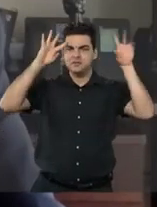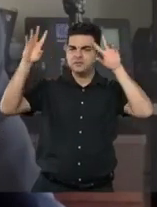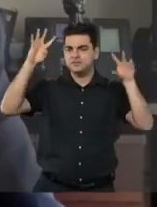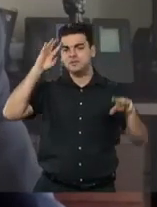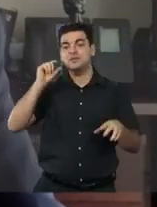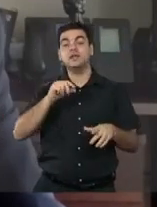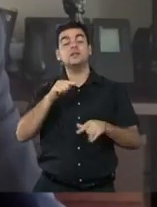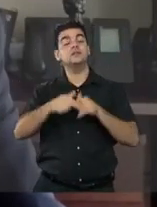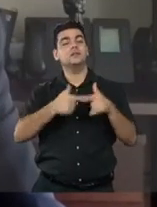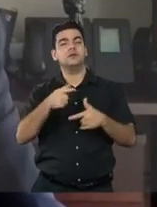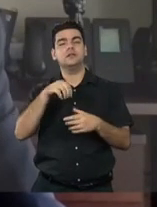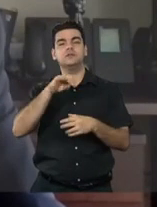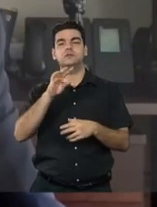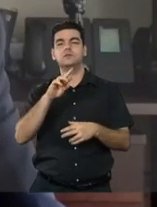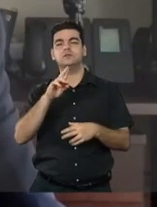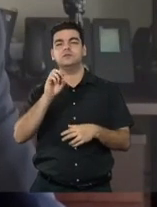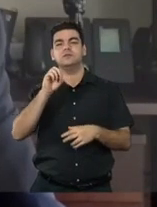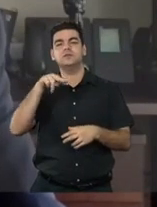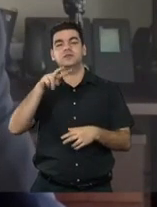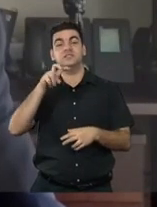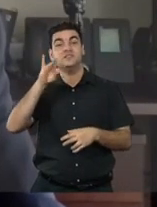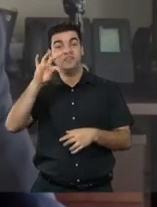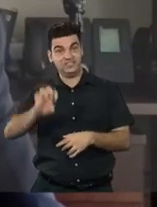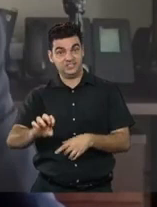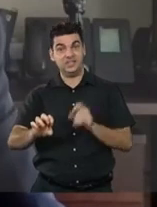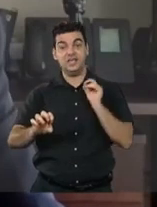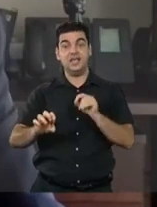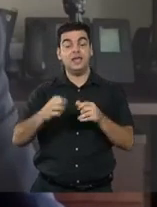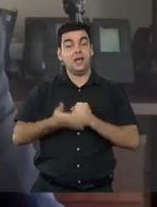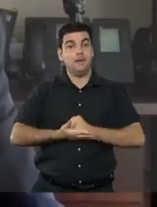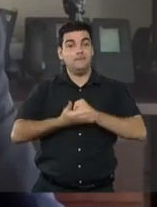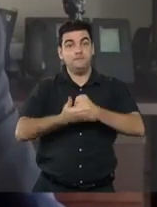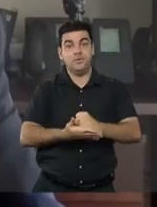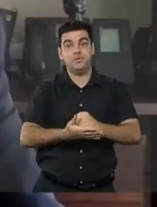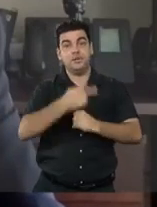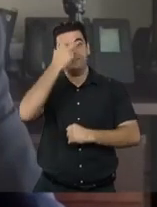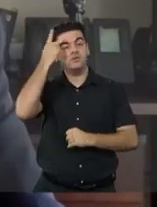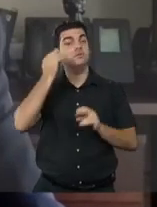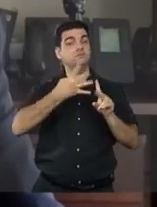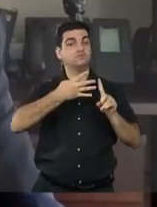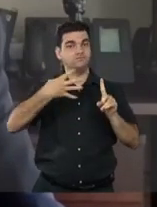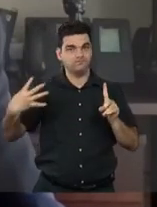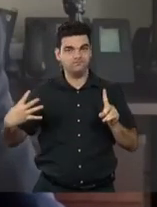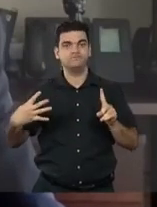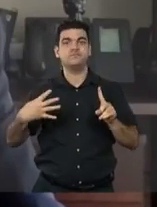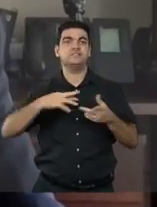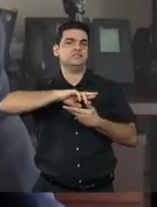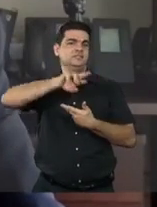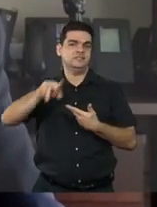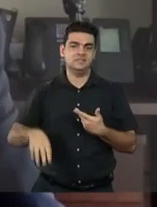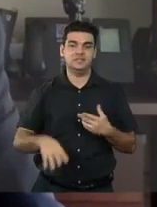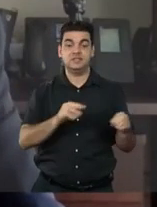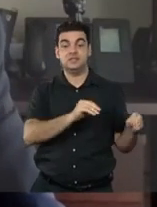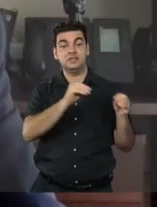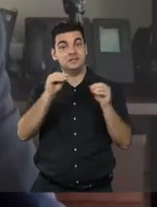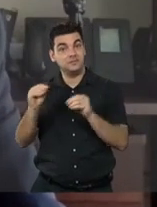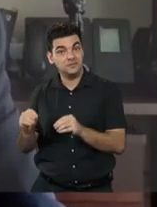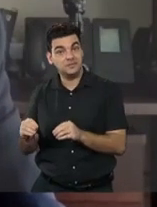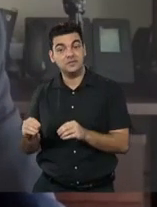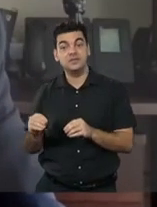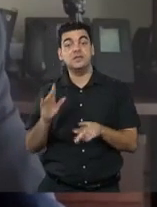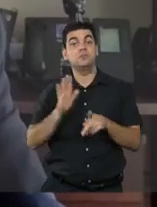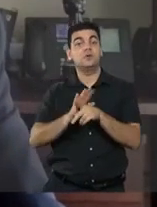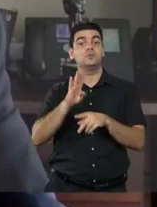Transvest, ONG que oferece suporte social às travestis, transexuais e transgêneros